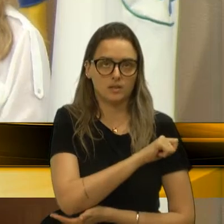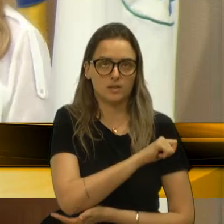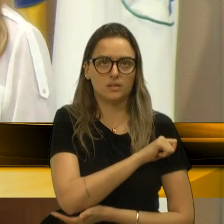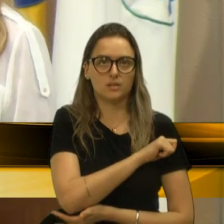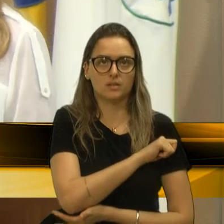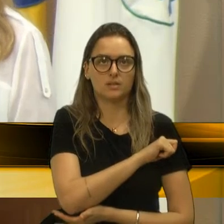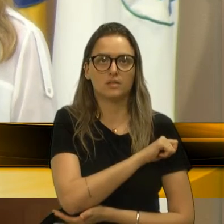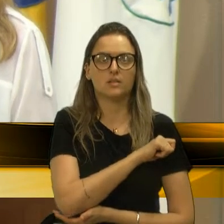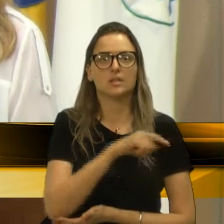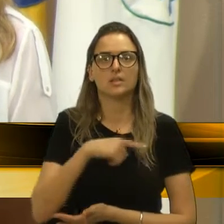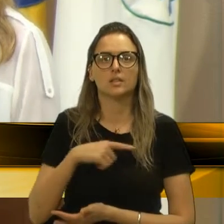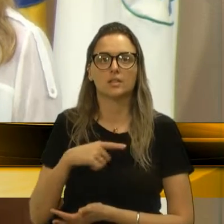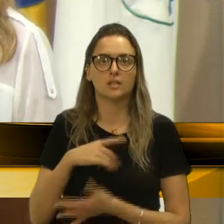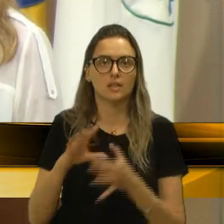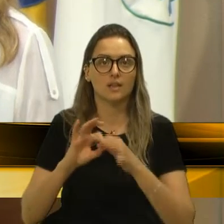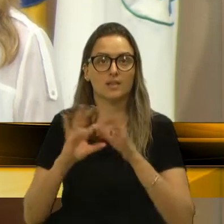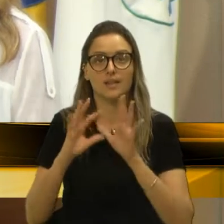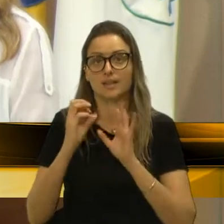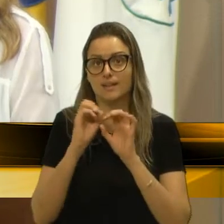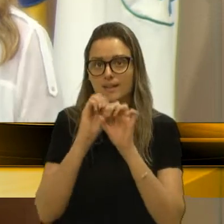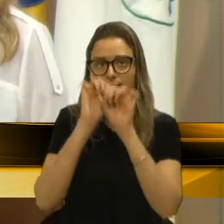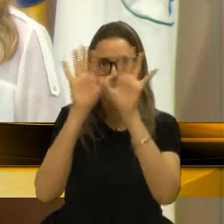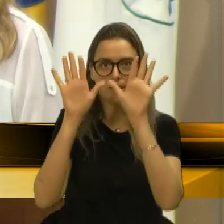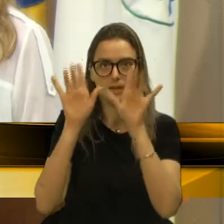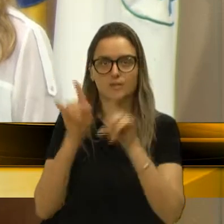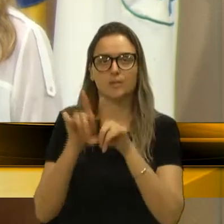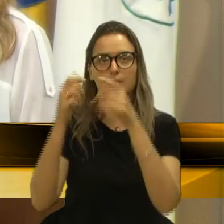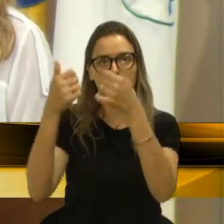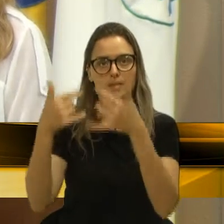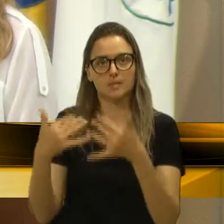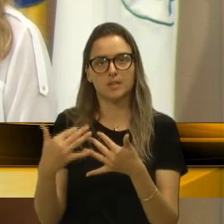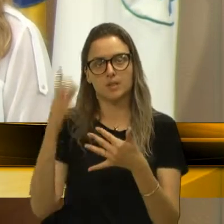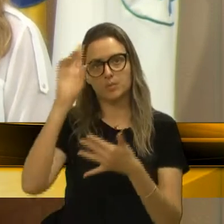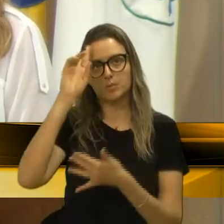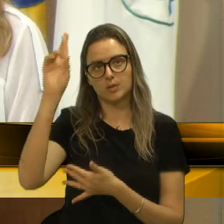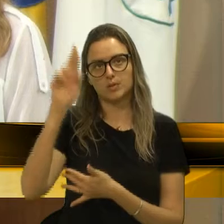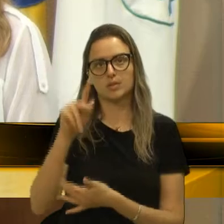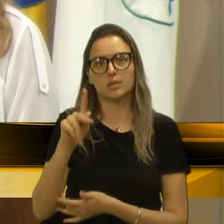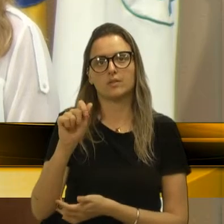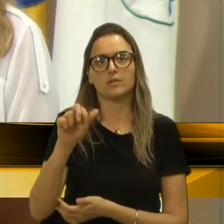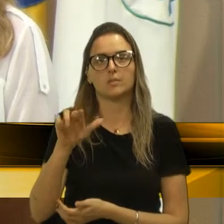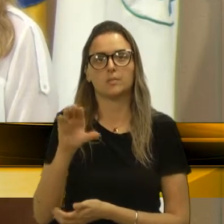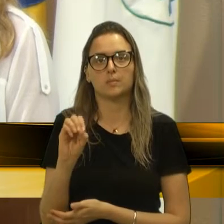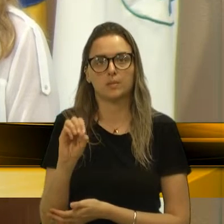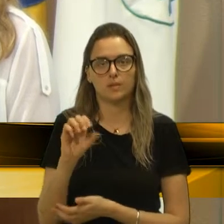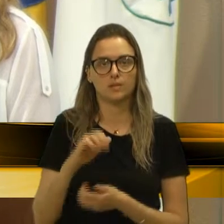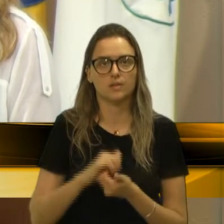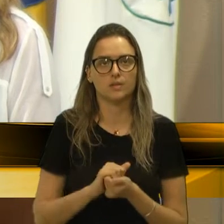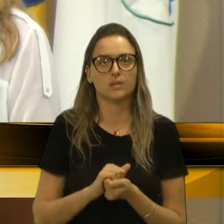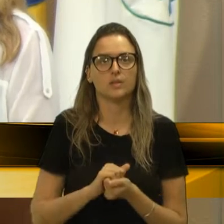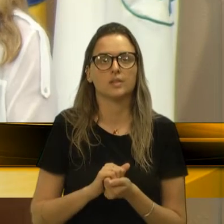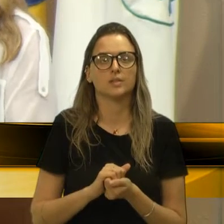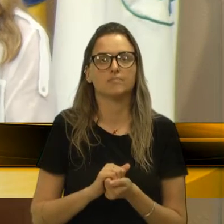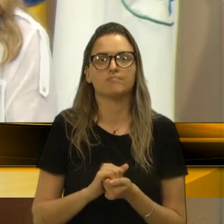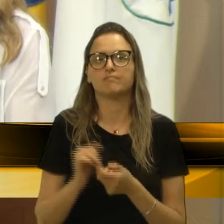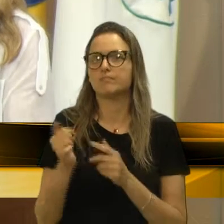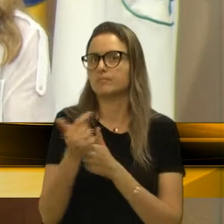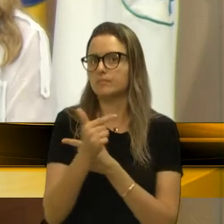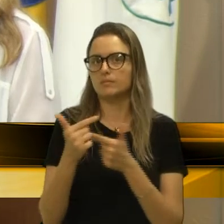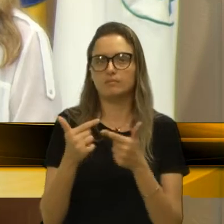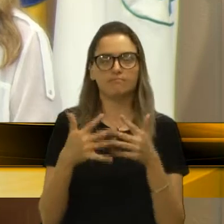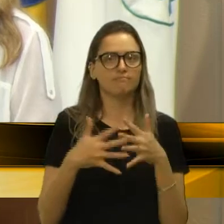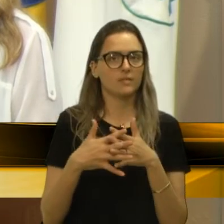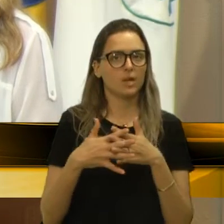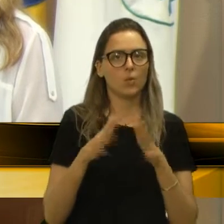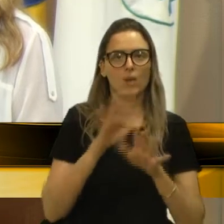Foi deixado muito claro ali pelo nosso... pelo diretor, Paulo Magalhães, que não interfere na